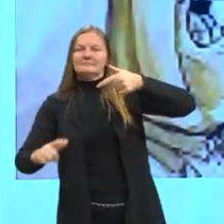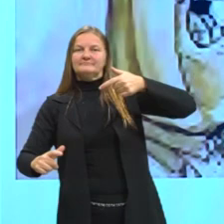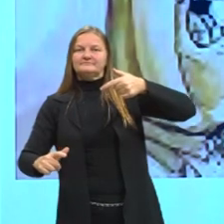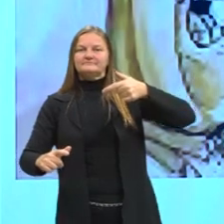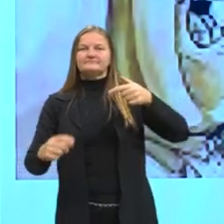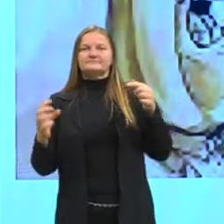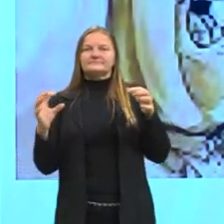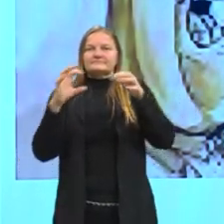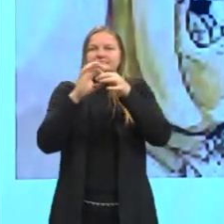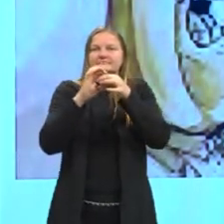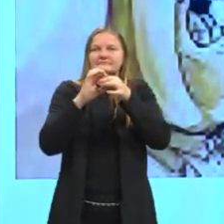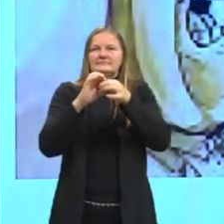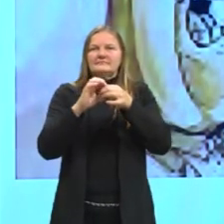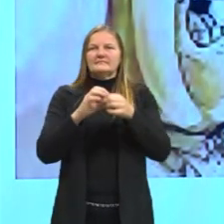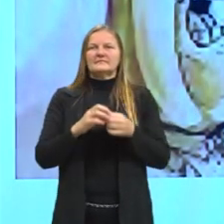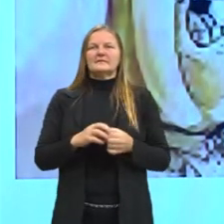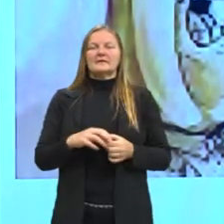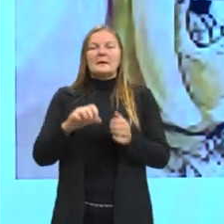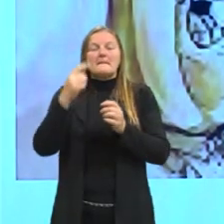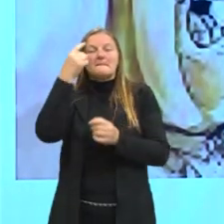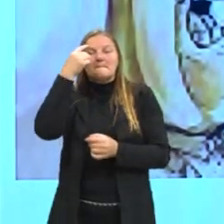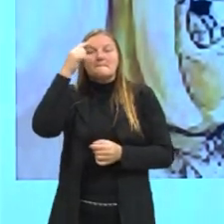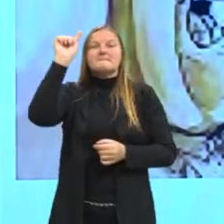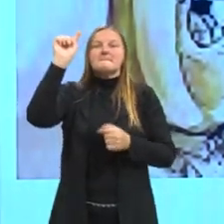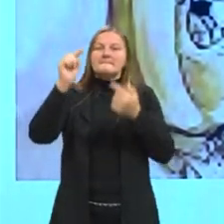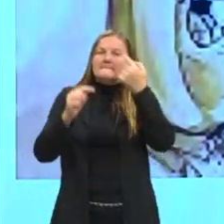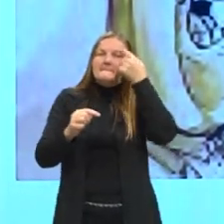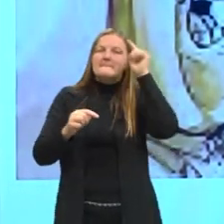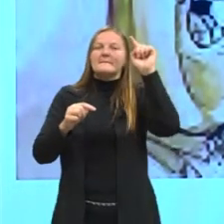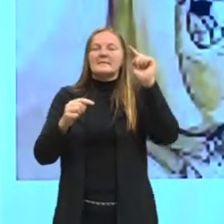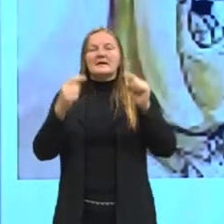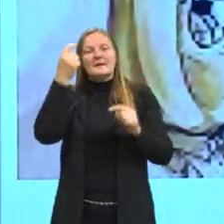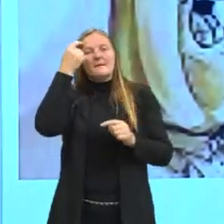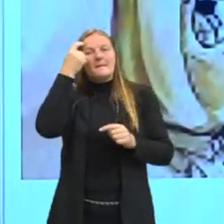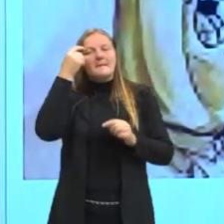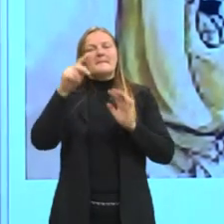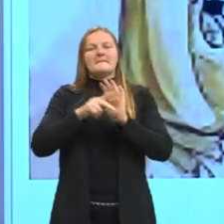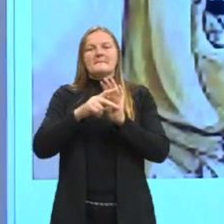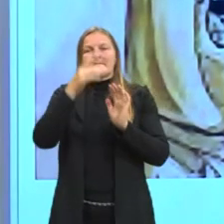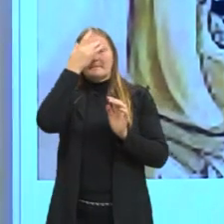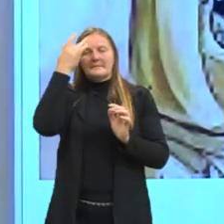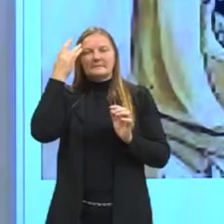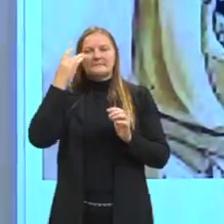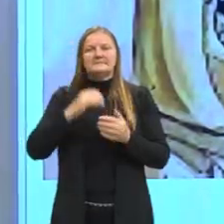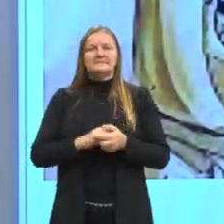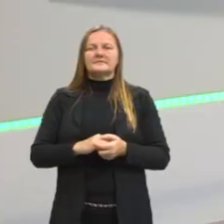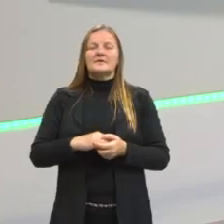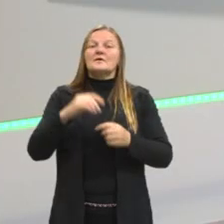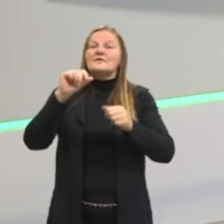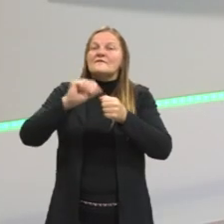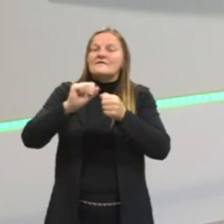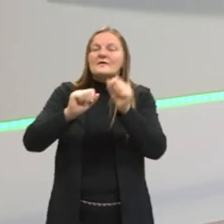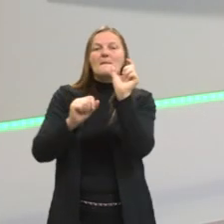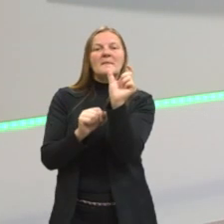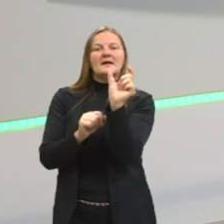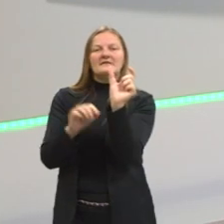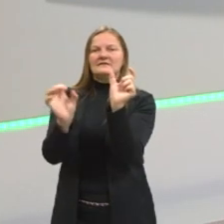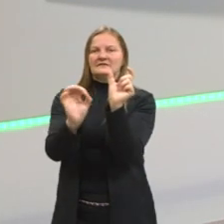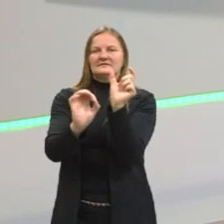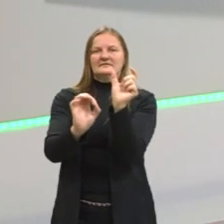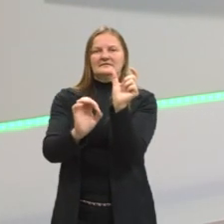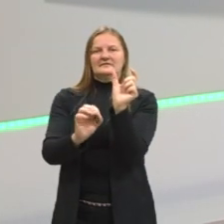muito mais no nível das ideias da pessoa do que de fato na palavra, no